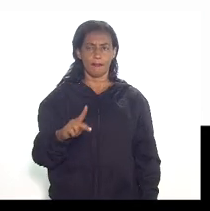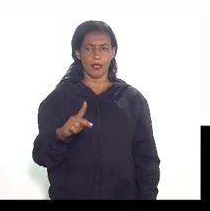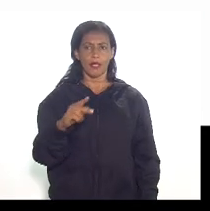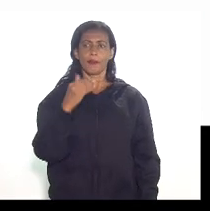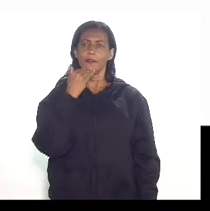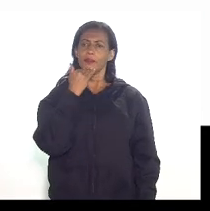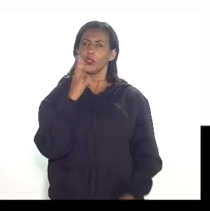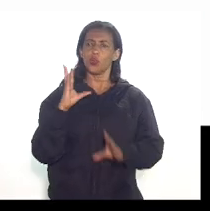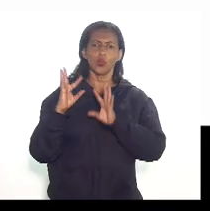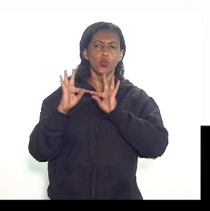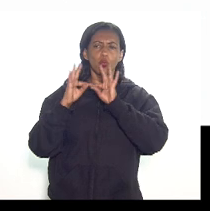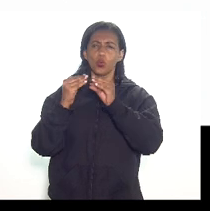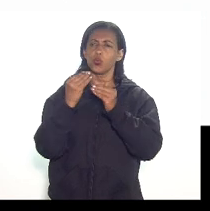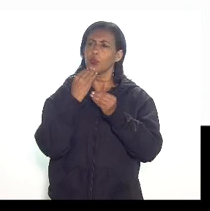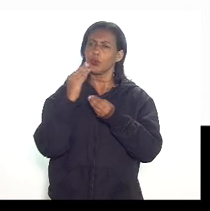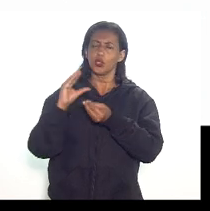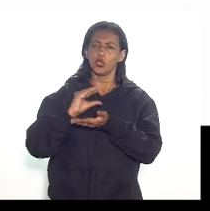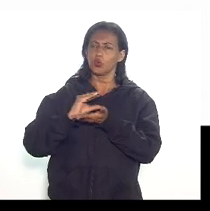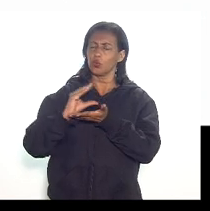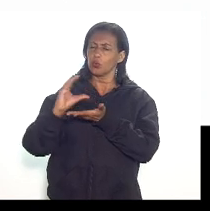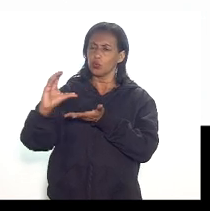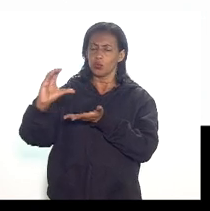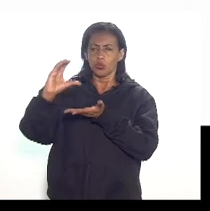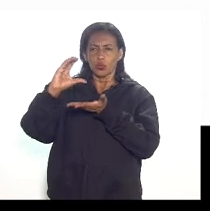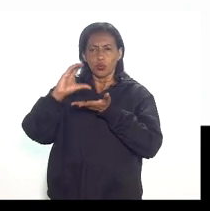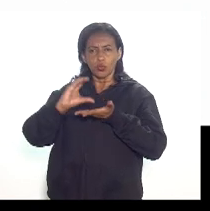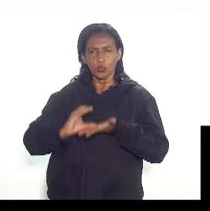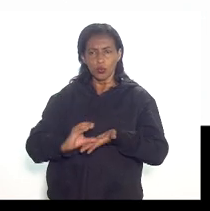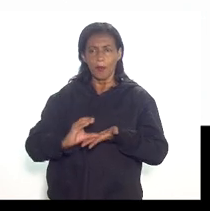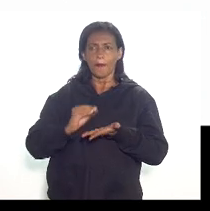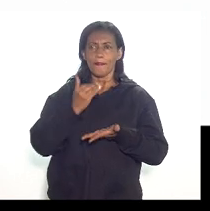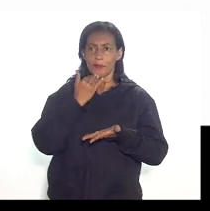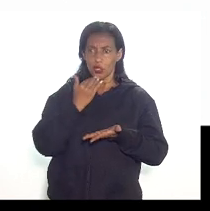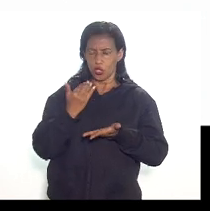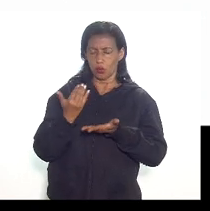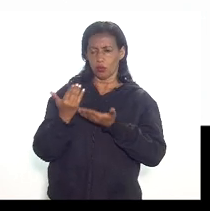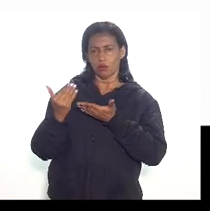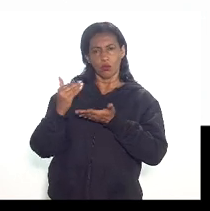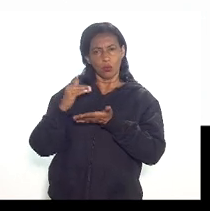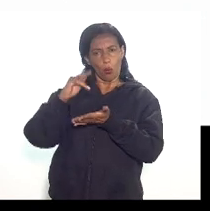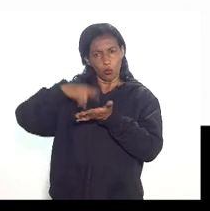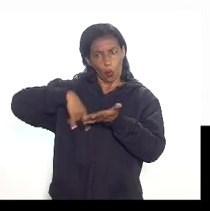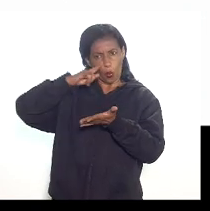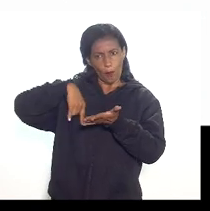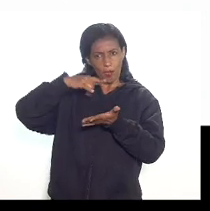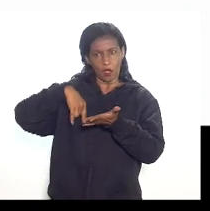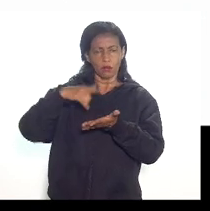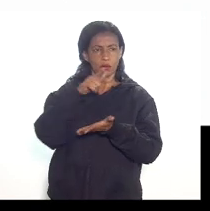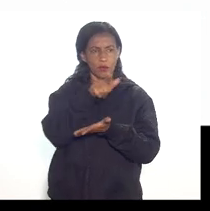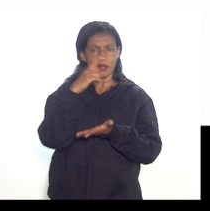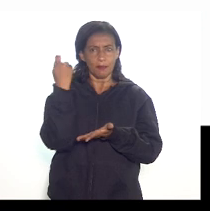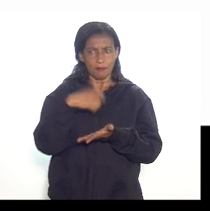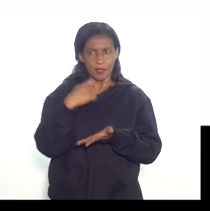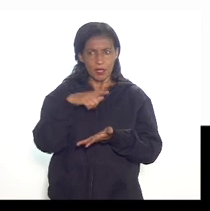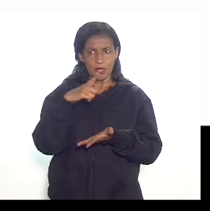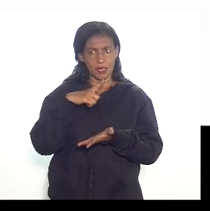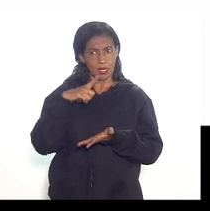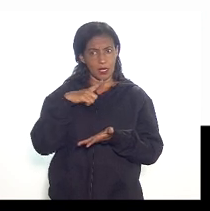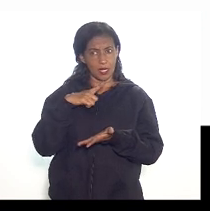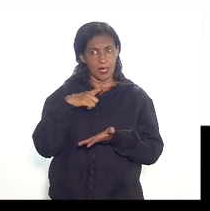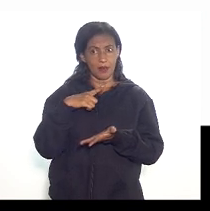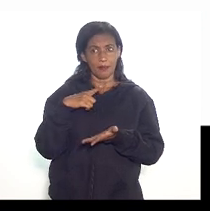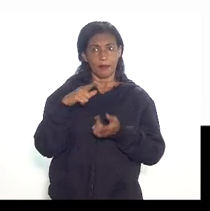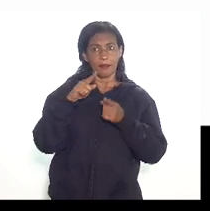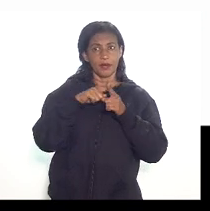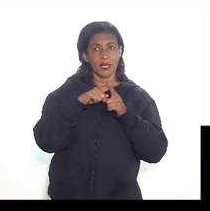que a ANP deveria fazer para a concessionária para obter documentos deveriam ocorrer em conformidade